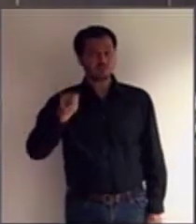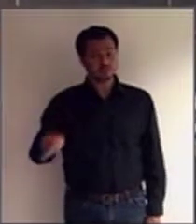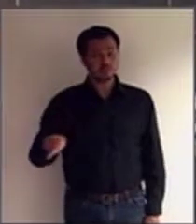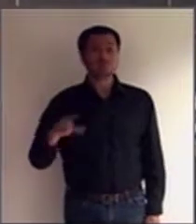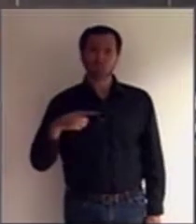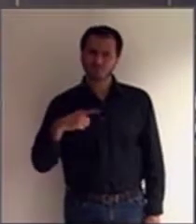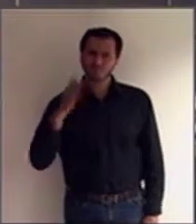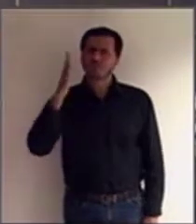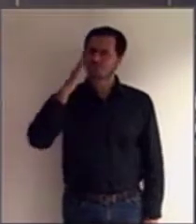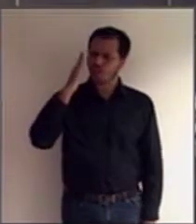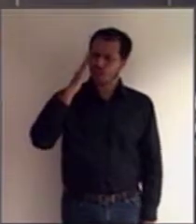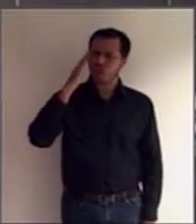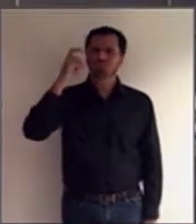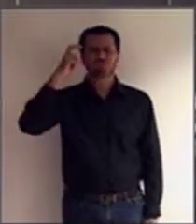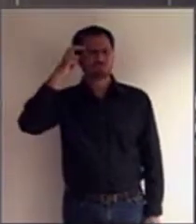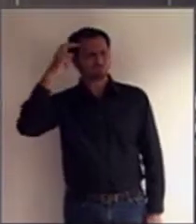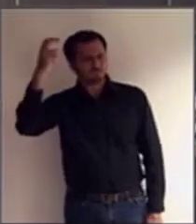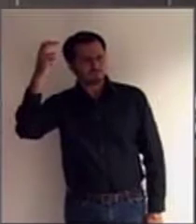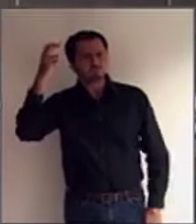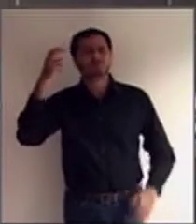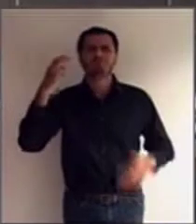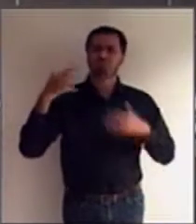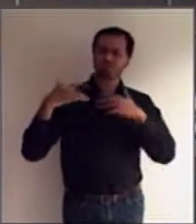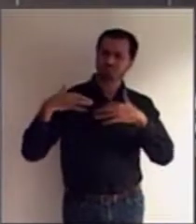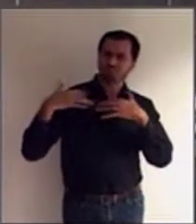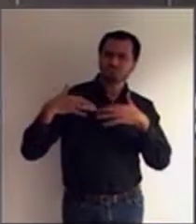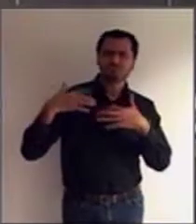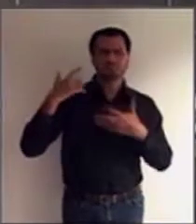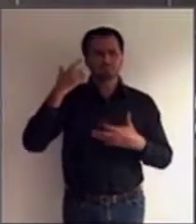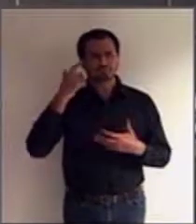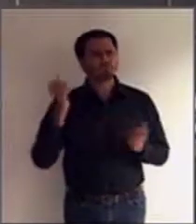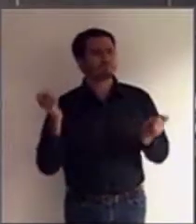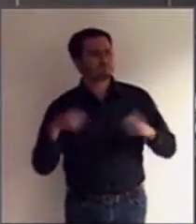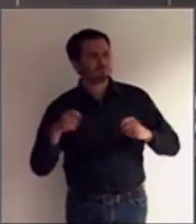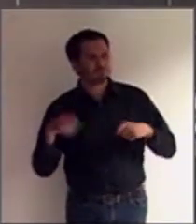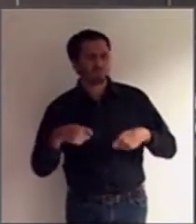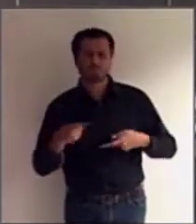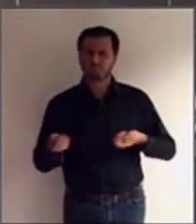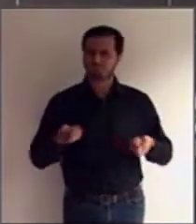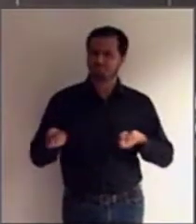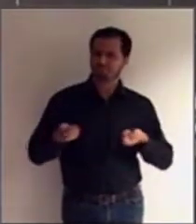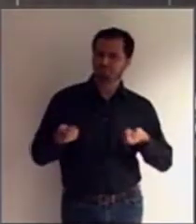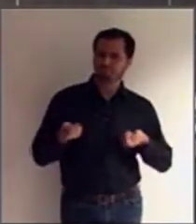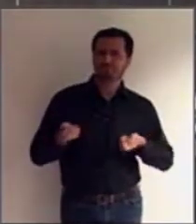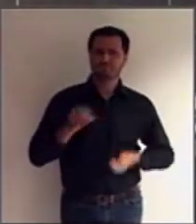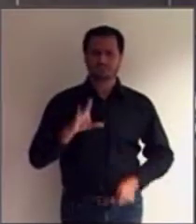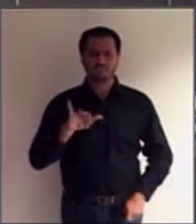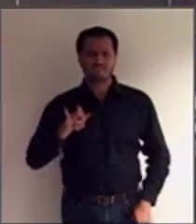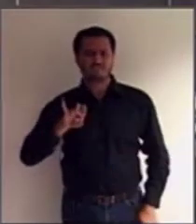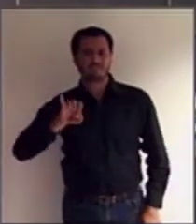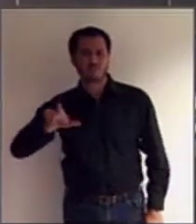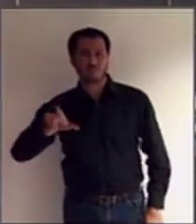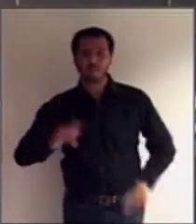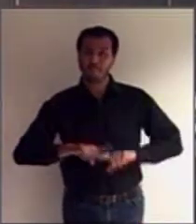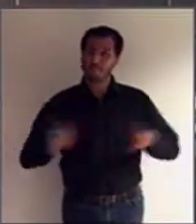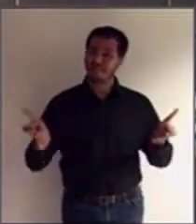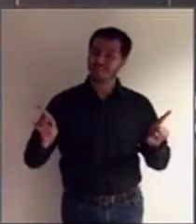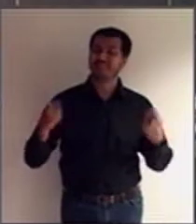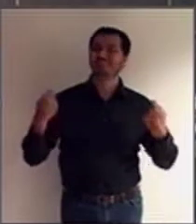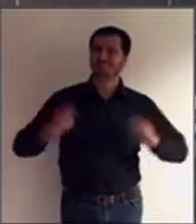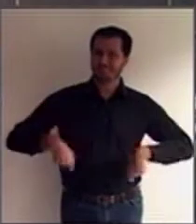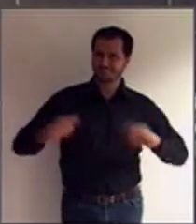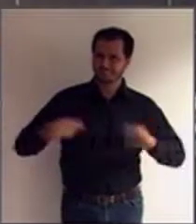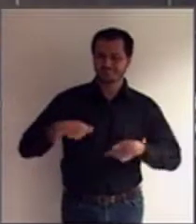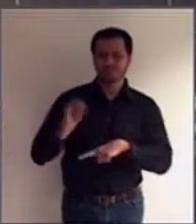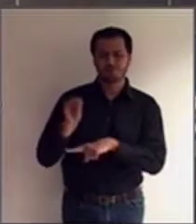discernimento, ele já tem condições de gerir a sua vida civil de algum modo, mas ele ainda precisa de